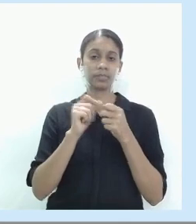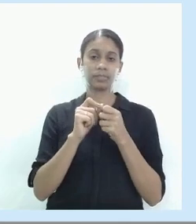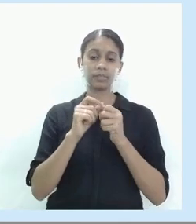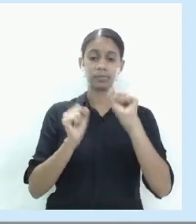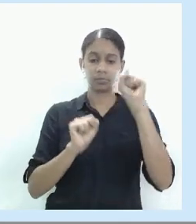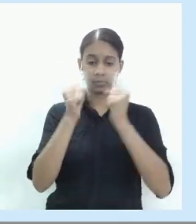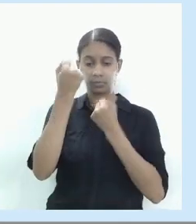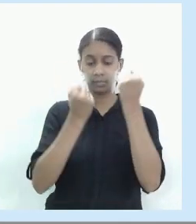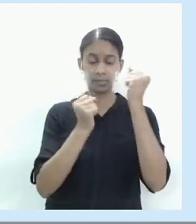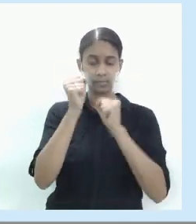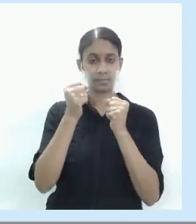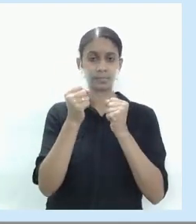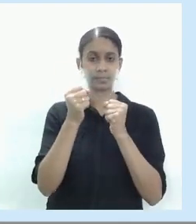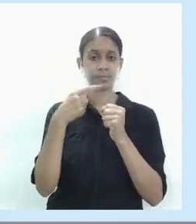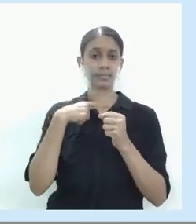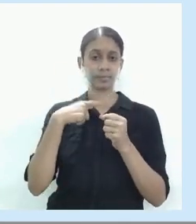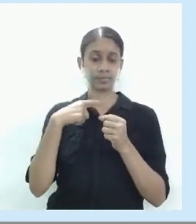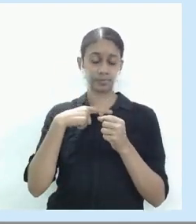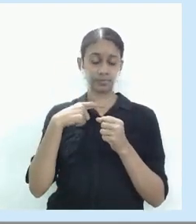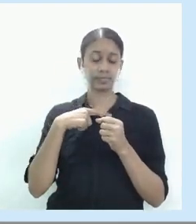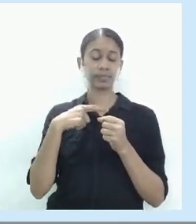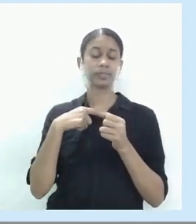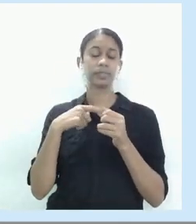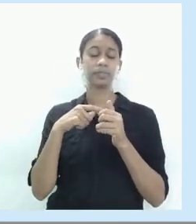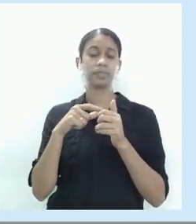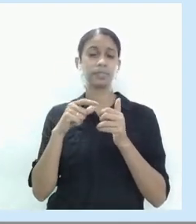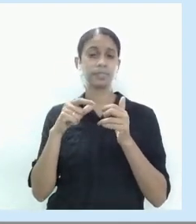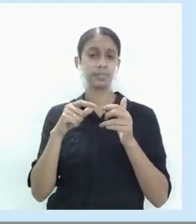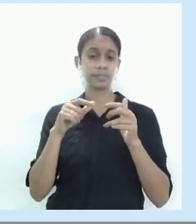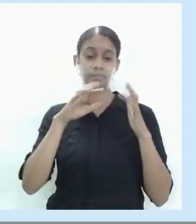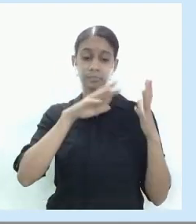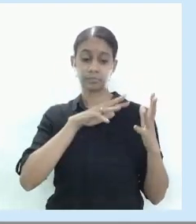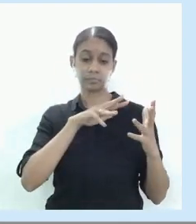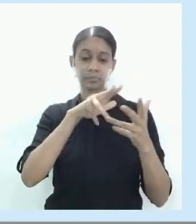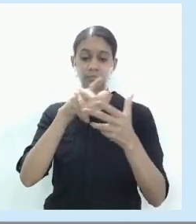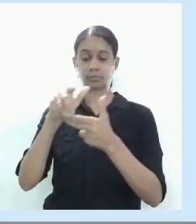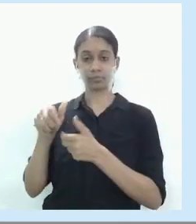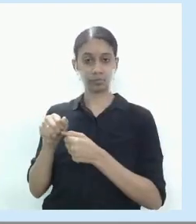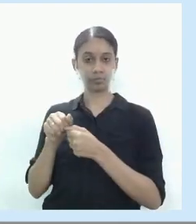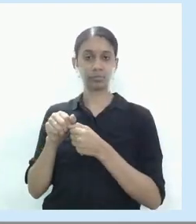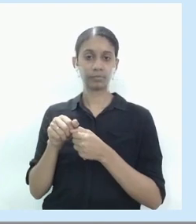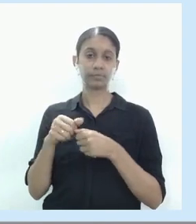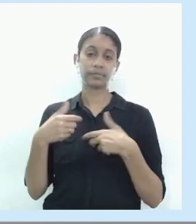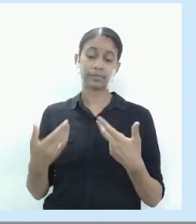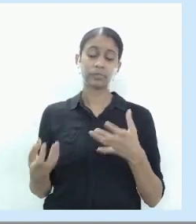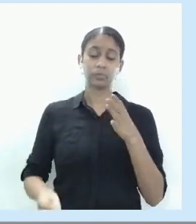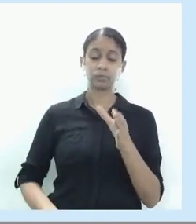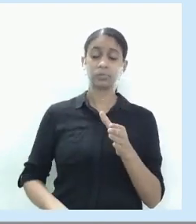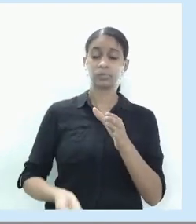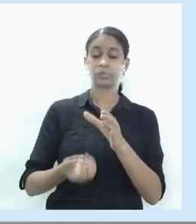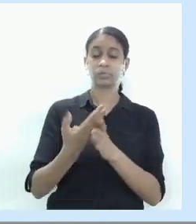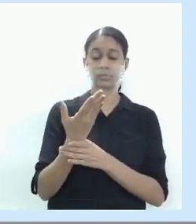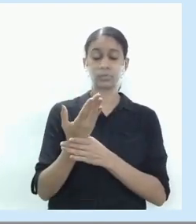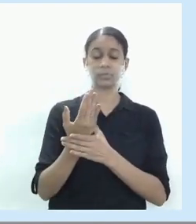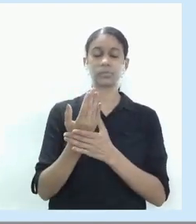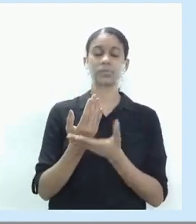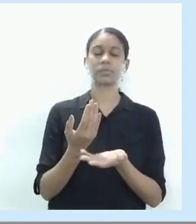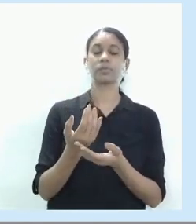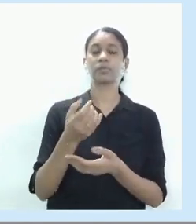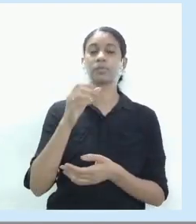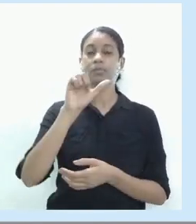atue no mercado global e ainda mais com o advento da globalização, os lucros são